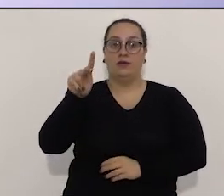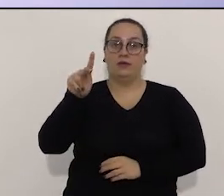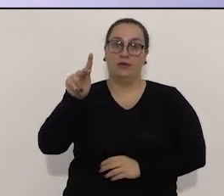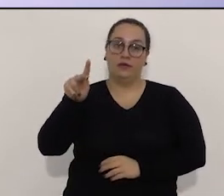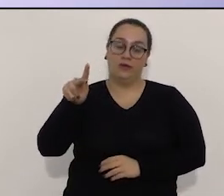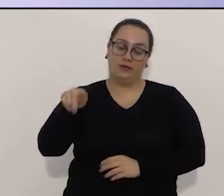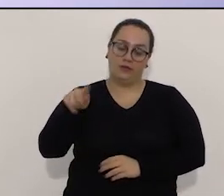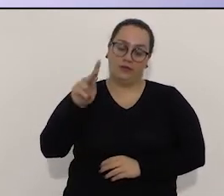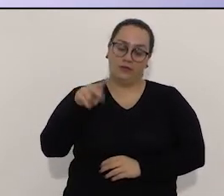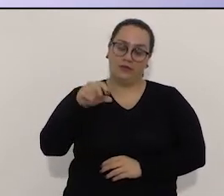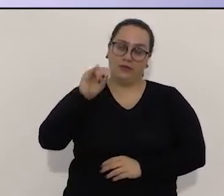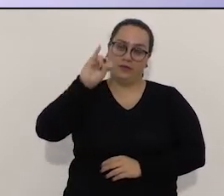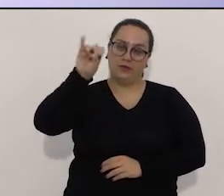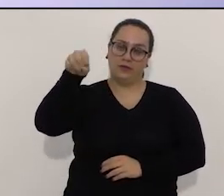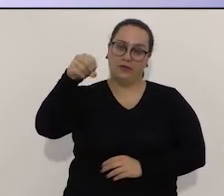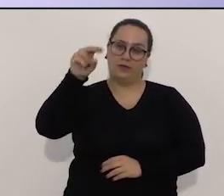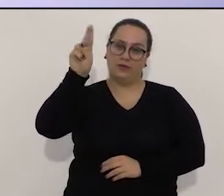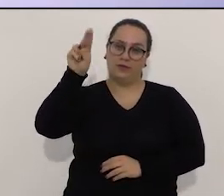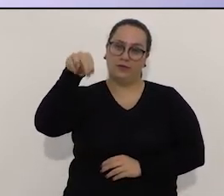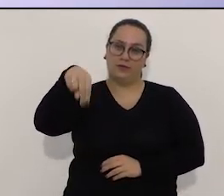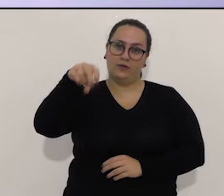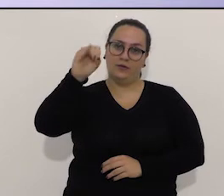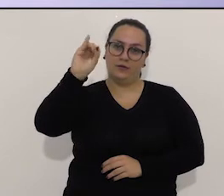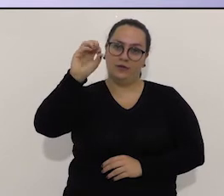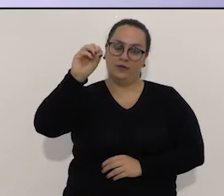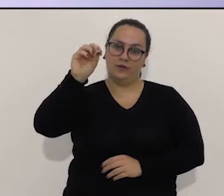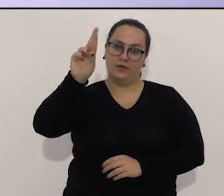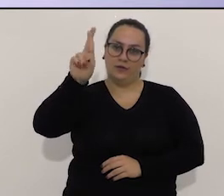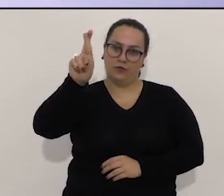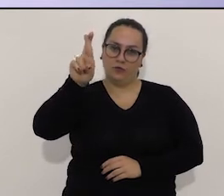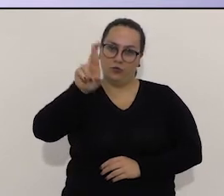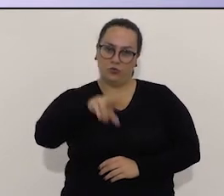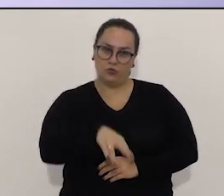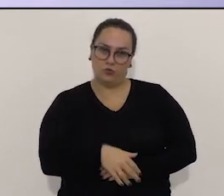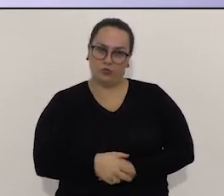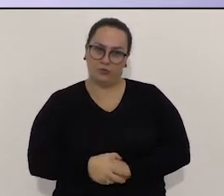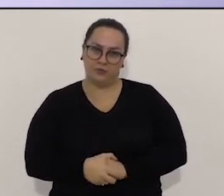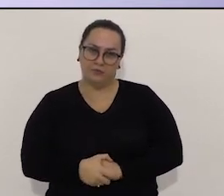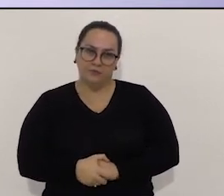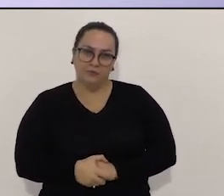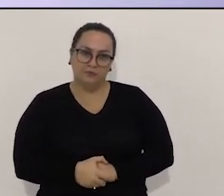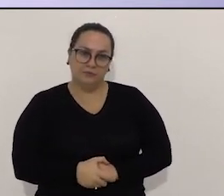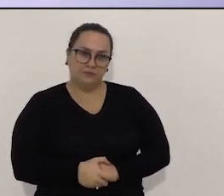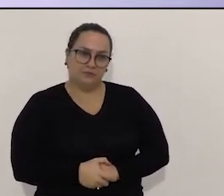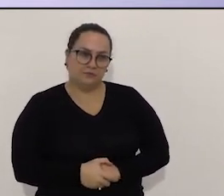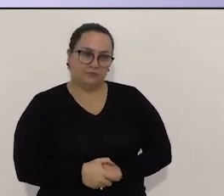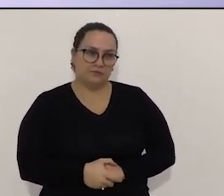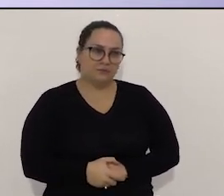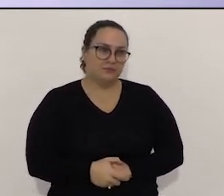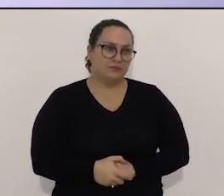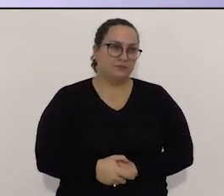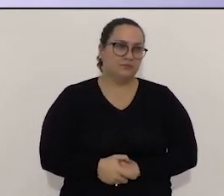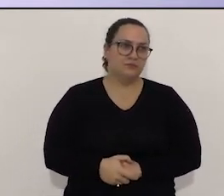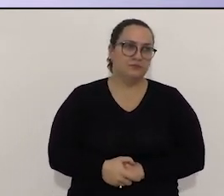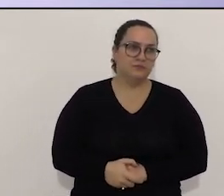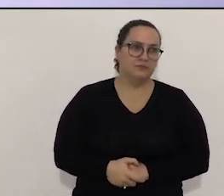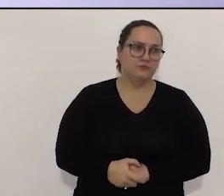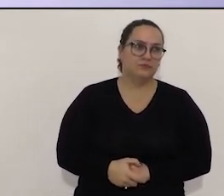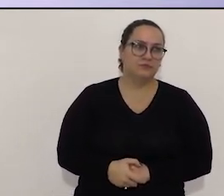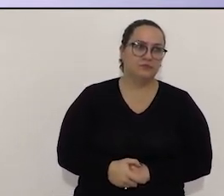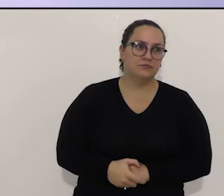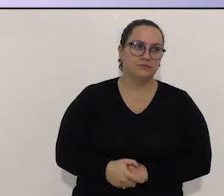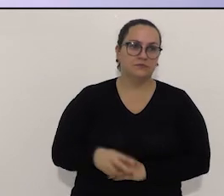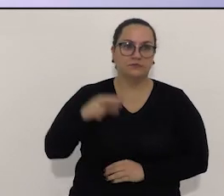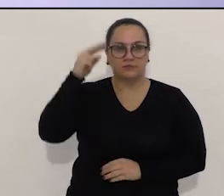Inácio Júnior, fazendo a pergunta para o Partido dos Trabalhadores, professor Sebastião. Lembrando que nós temos